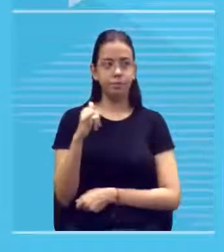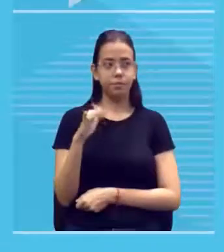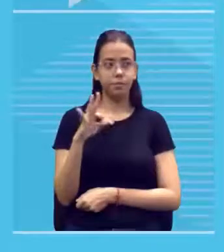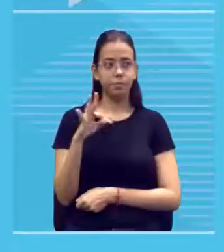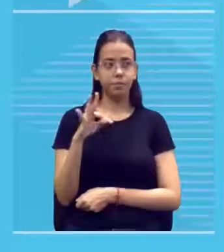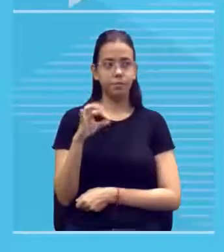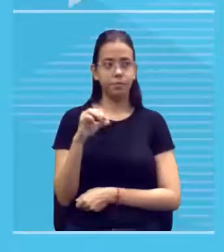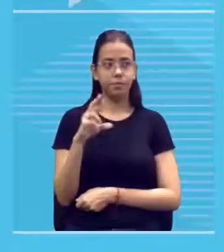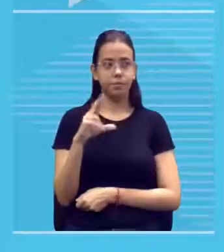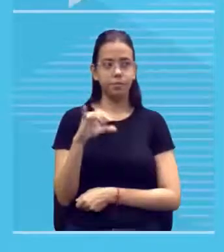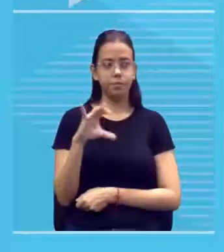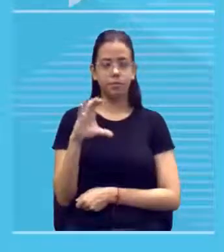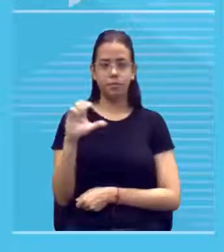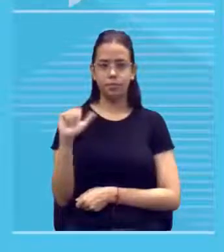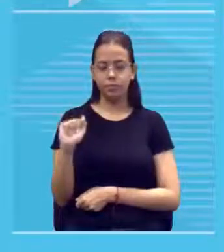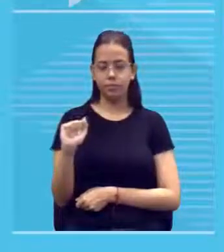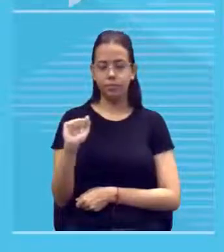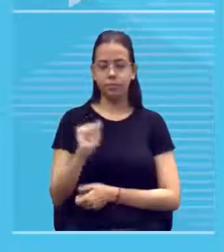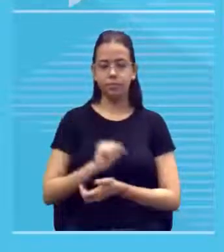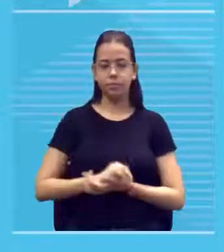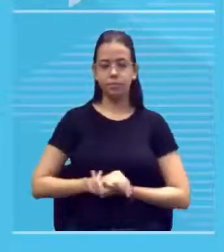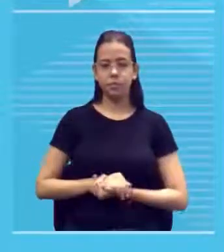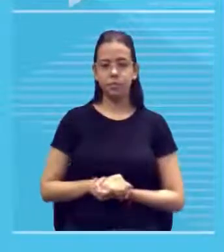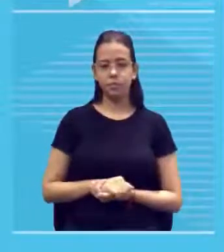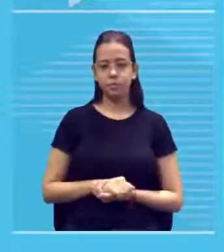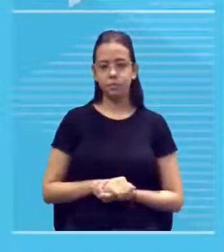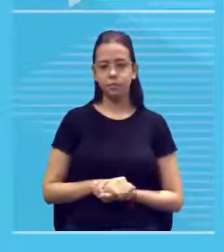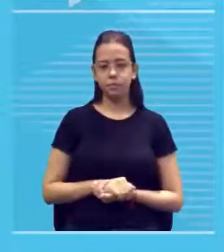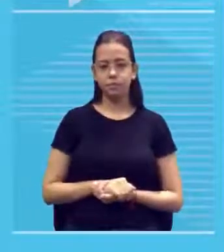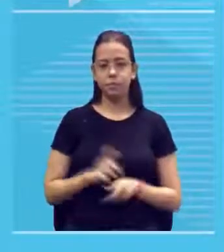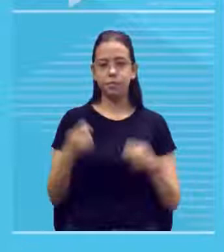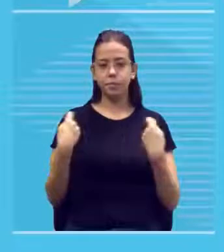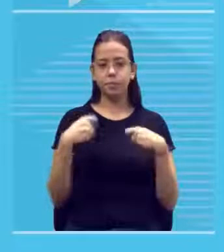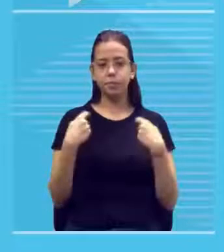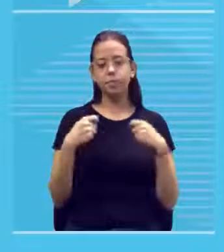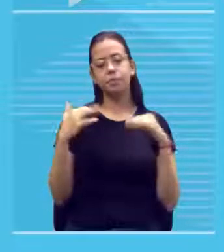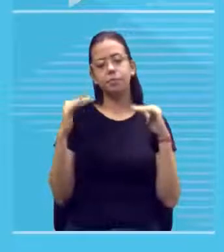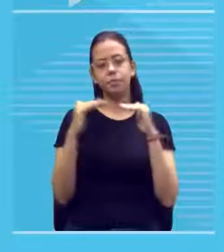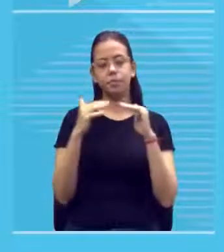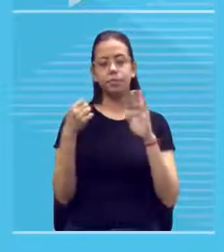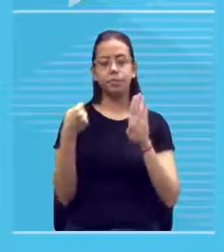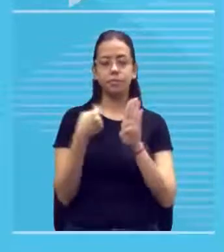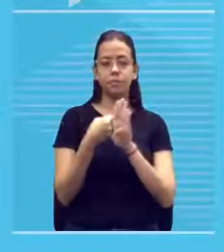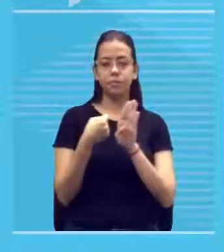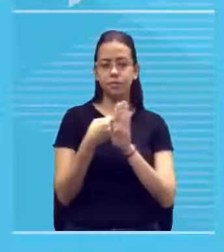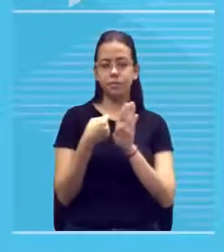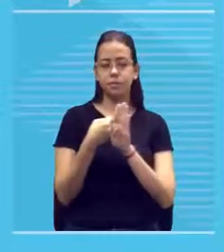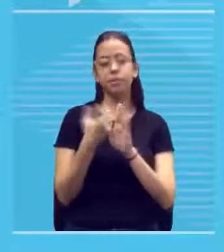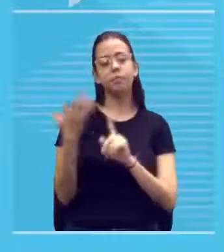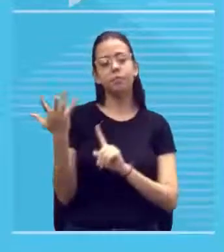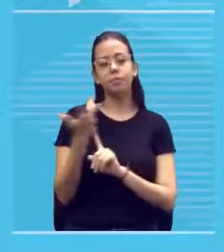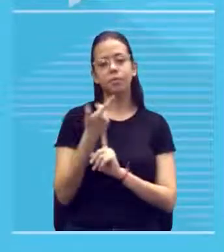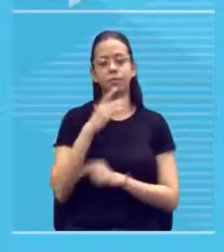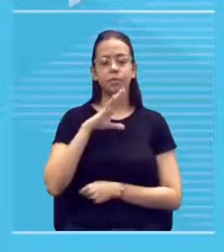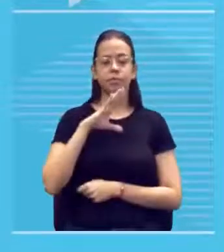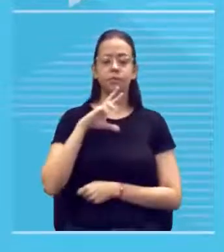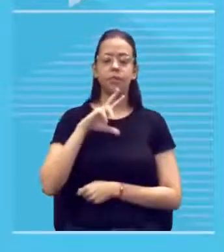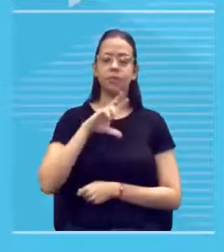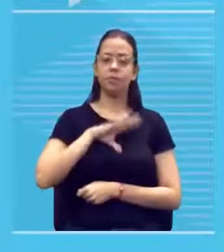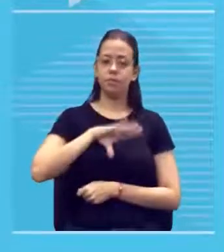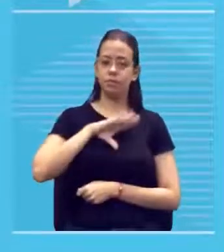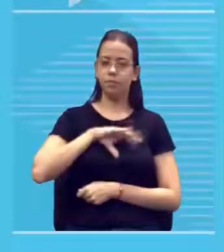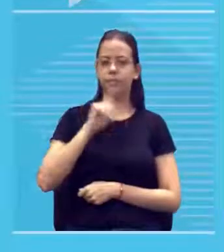pictórico pictórica tem que concordar com o substantivo a arte em português é feminino então a arte